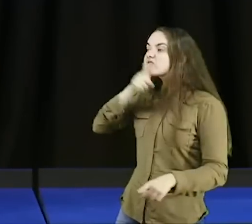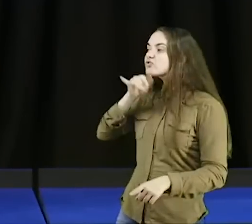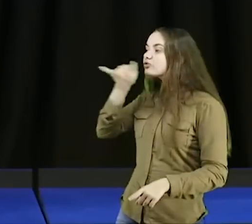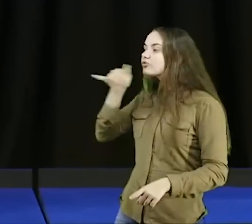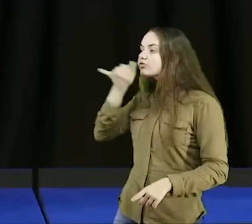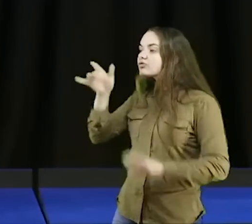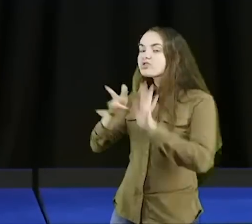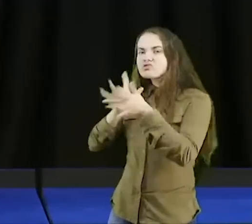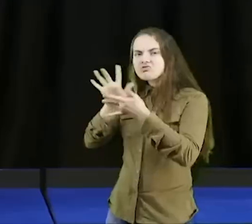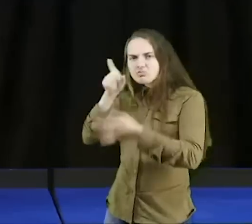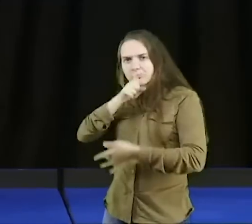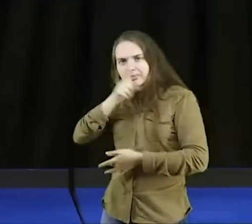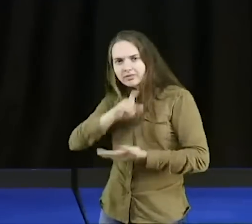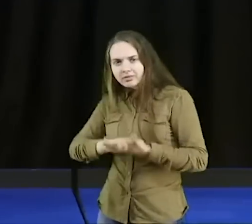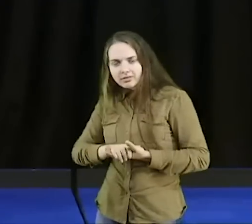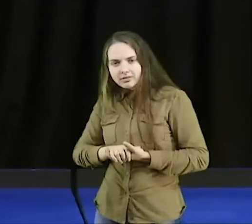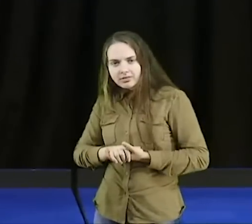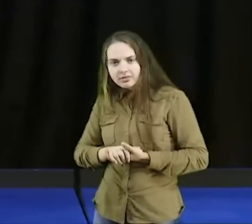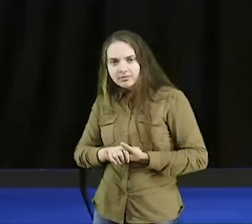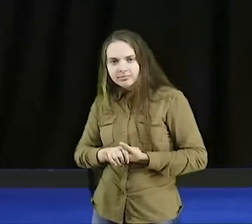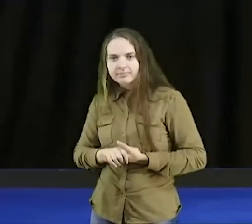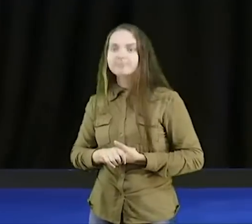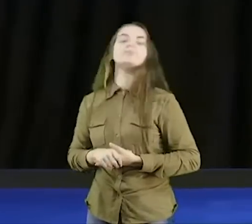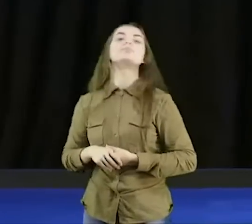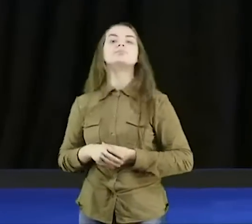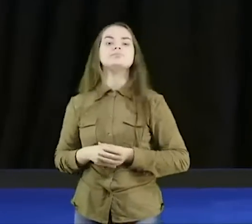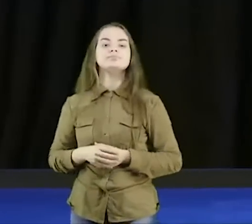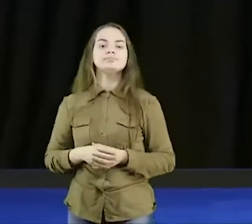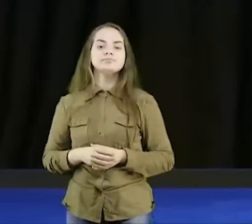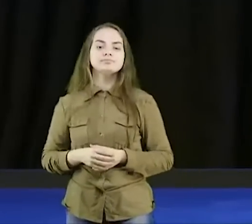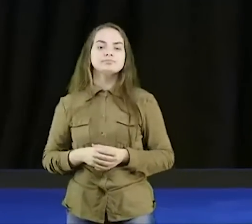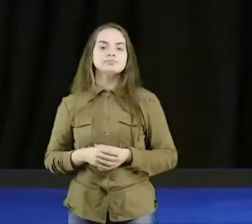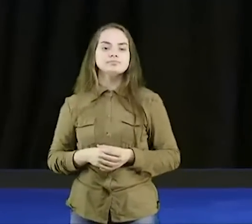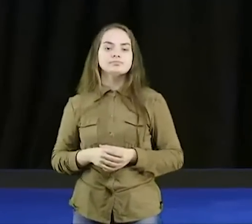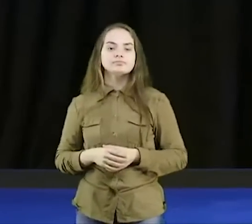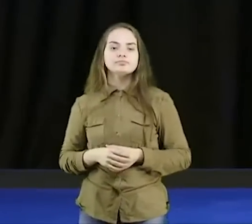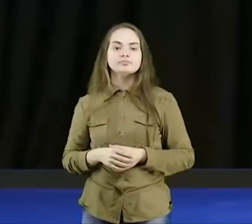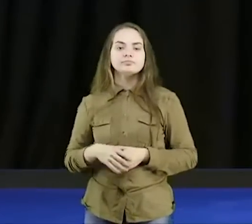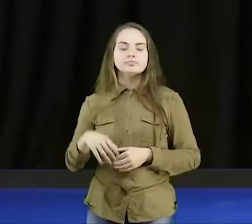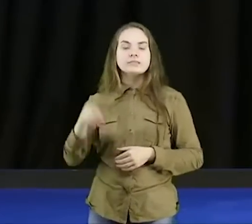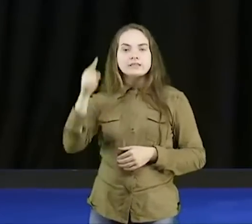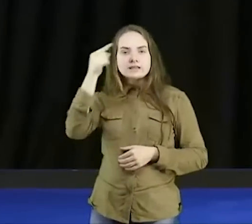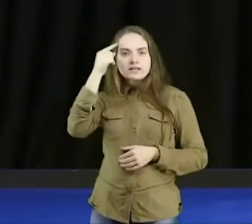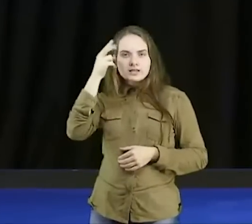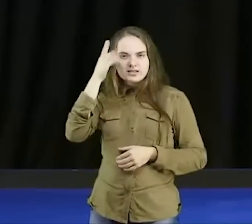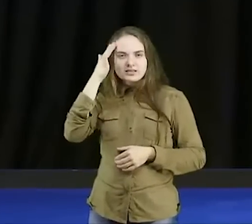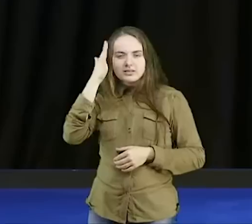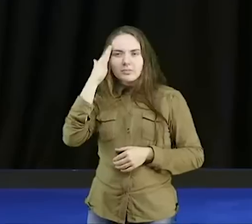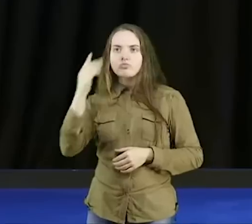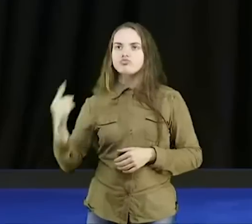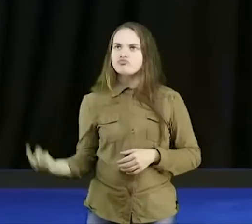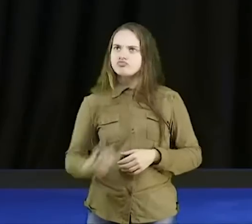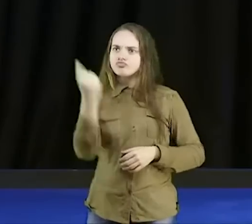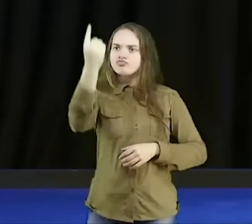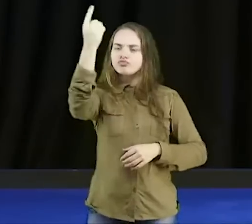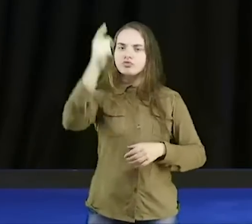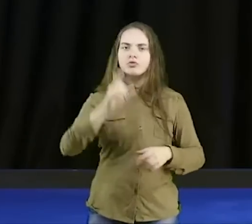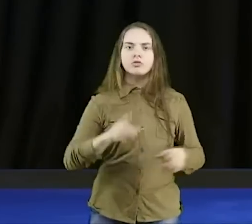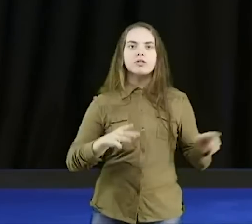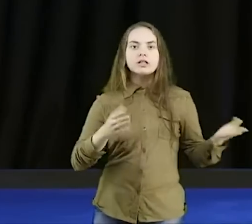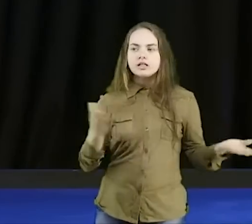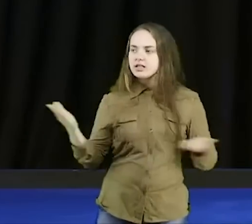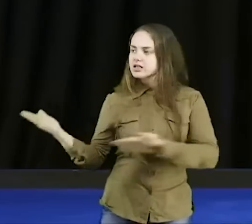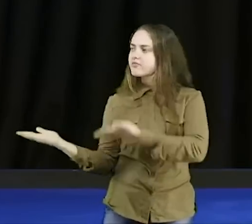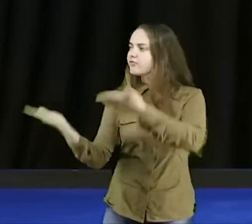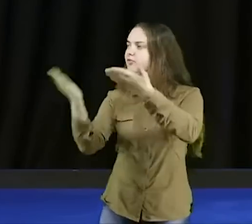o diabo levou Jesus, para o pináculo do tempo, falou assim, se joga que não vai dar nada, vai, vai, os anjos com asas vão te